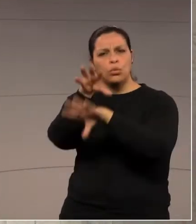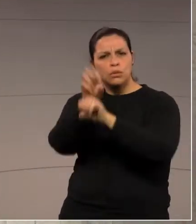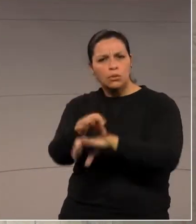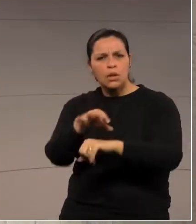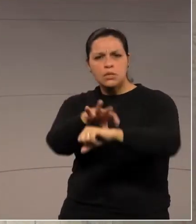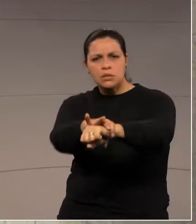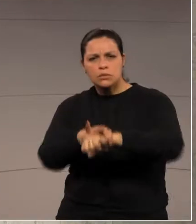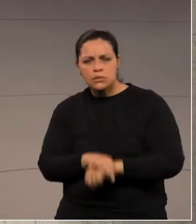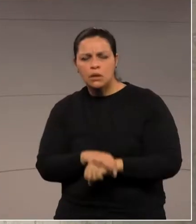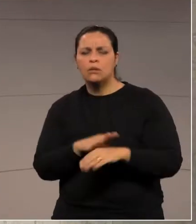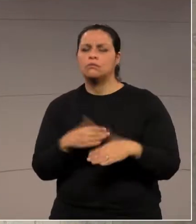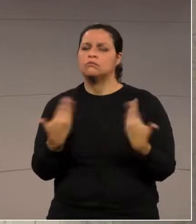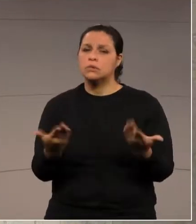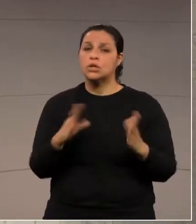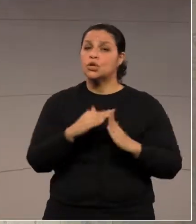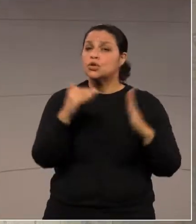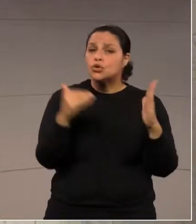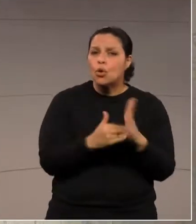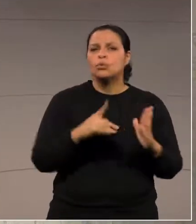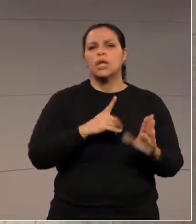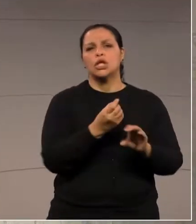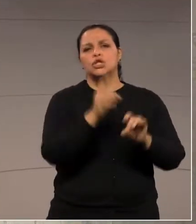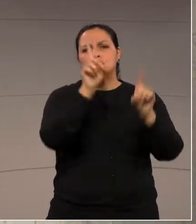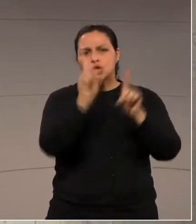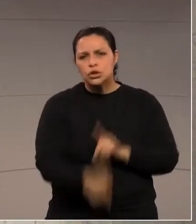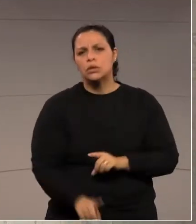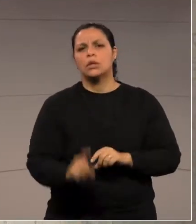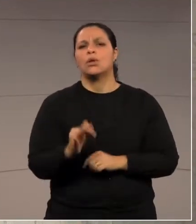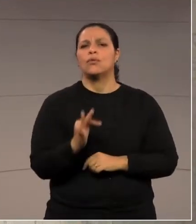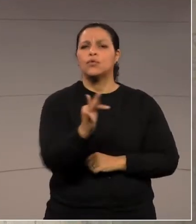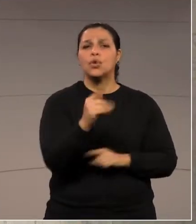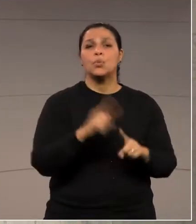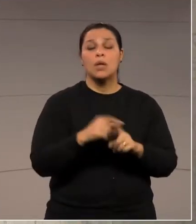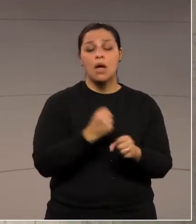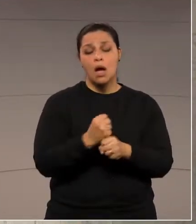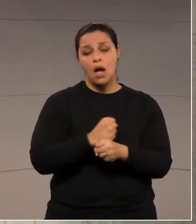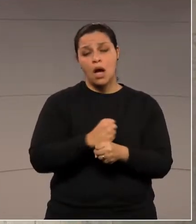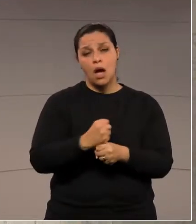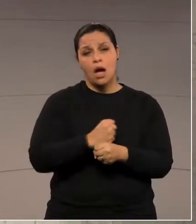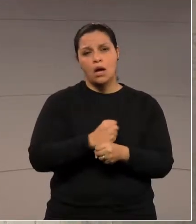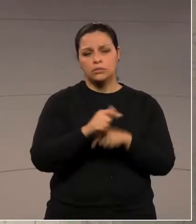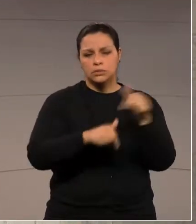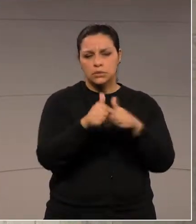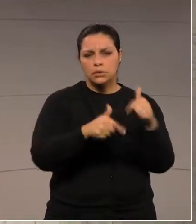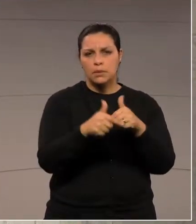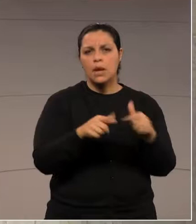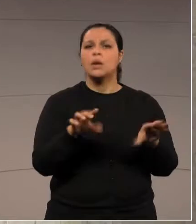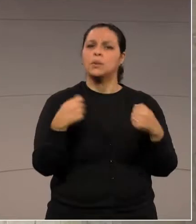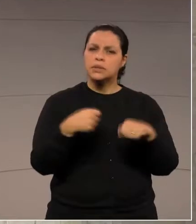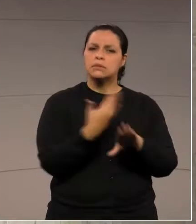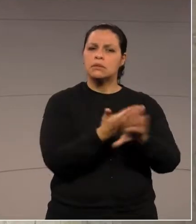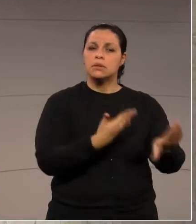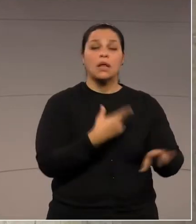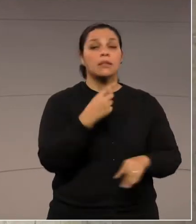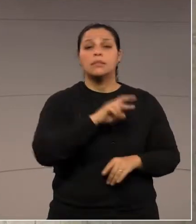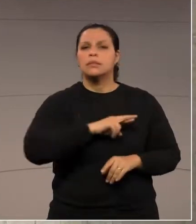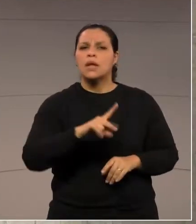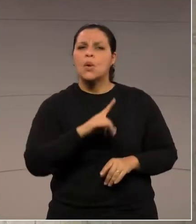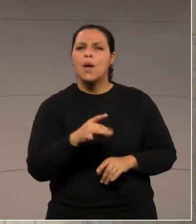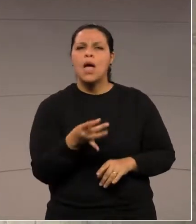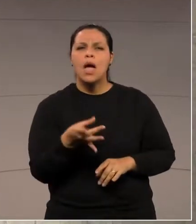de segurança, ter essa licença depois de uma série de anos acumulados. Não considero privilégio.